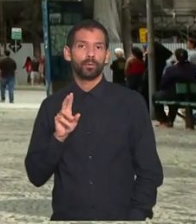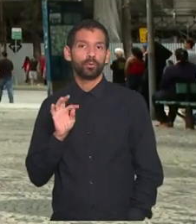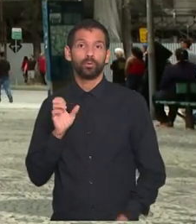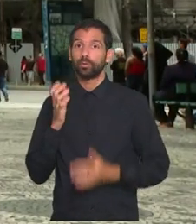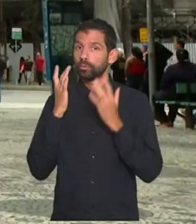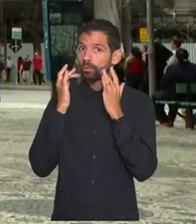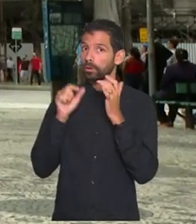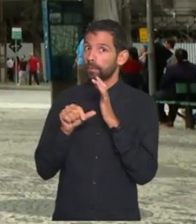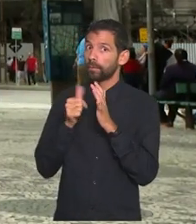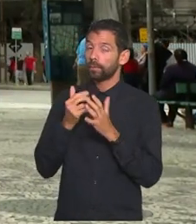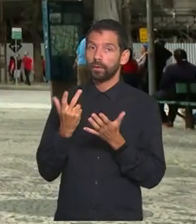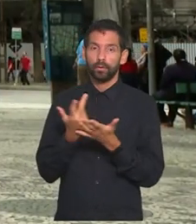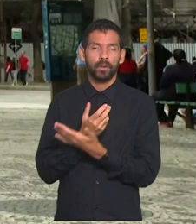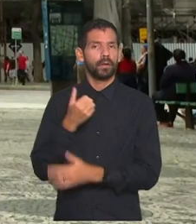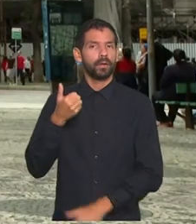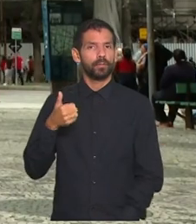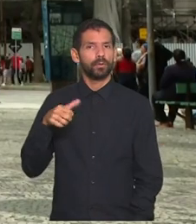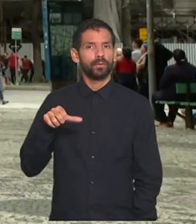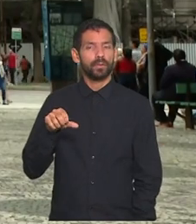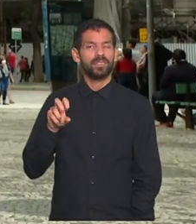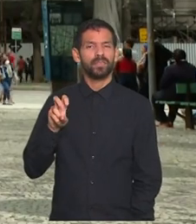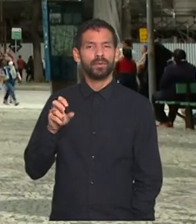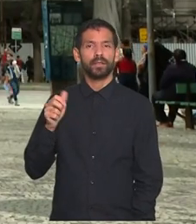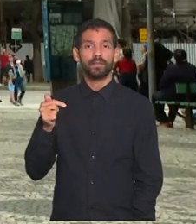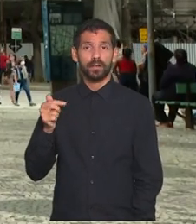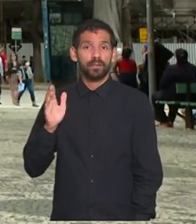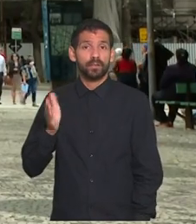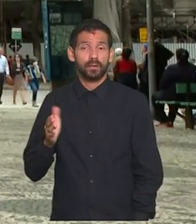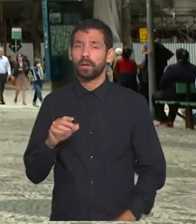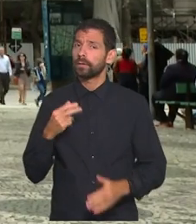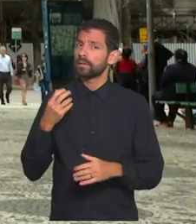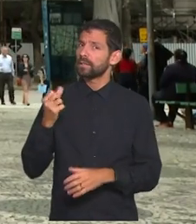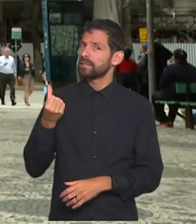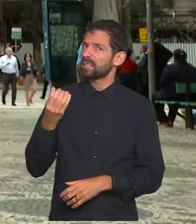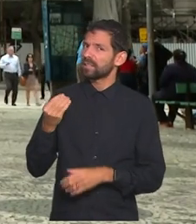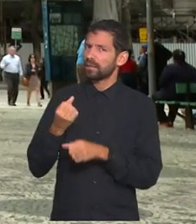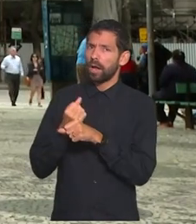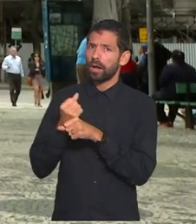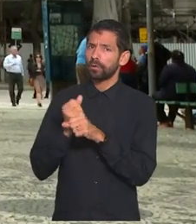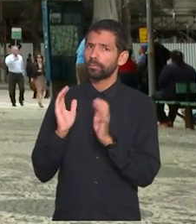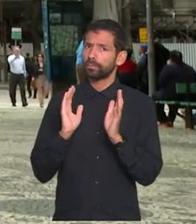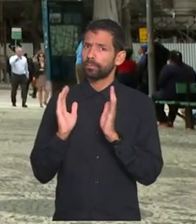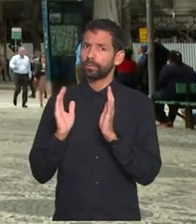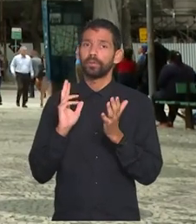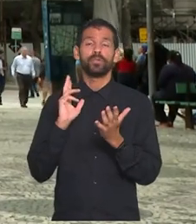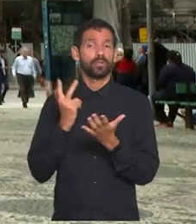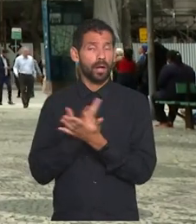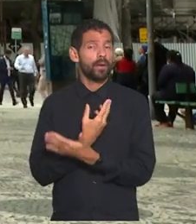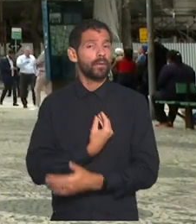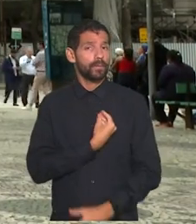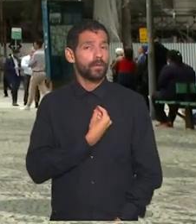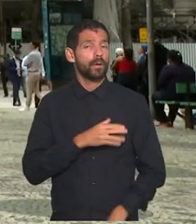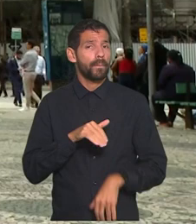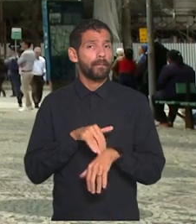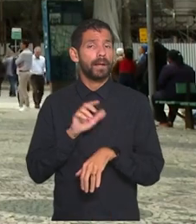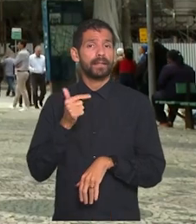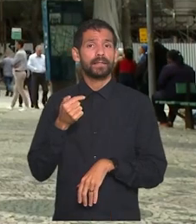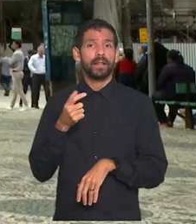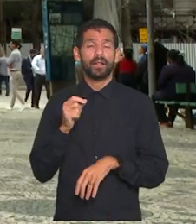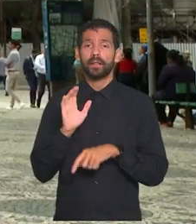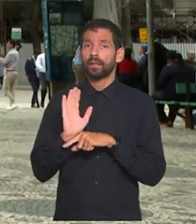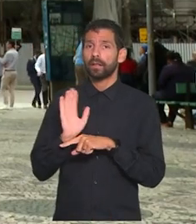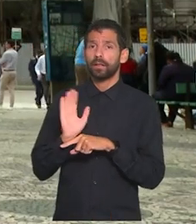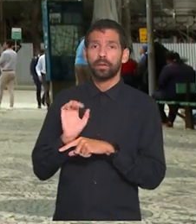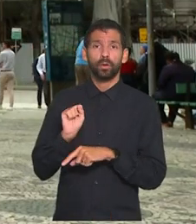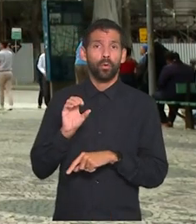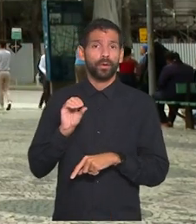palcos pela primeira vez em 1957 e ao longo de seis décadas de carreira participou de mais de 70 filmes e